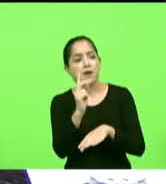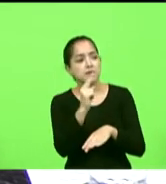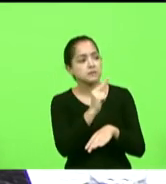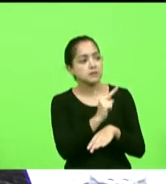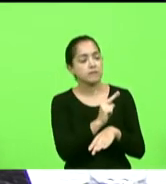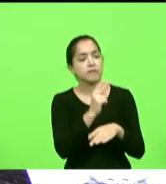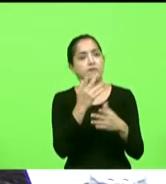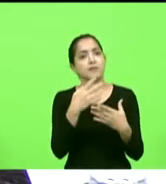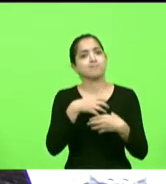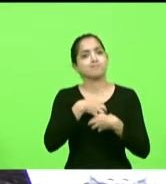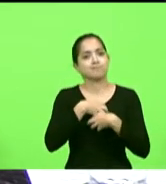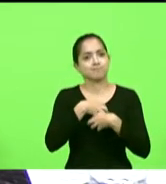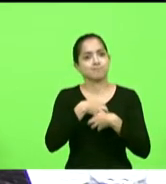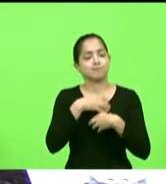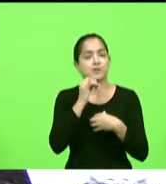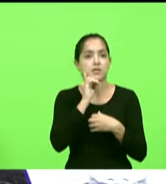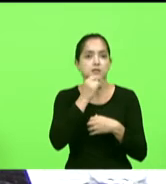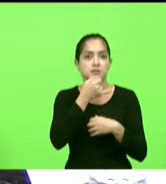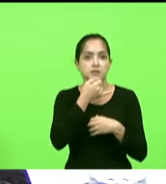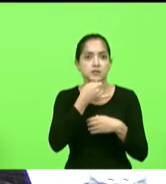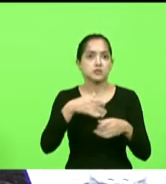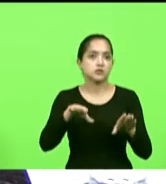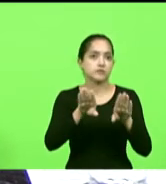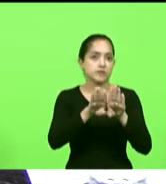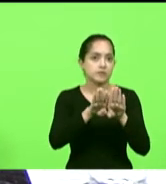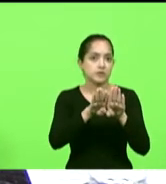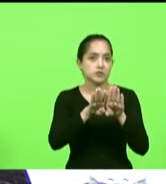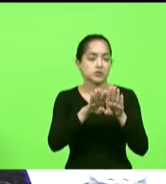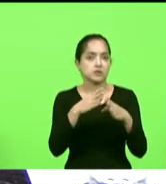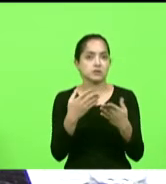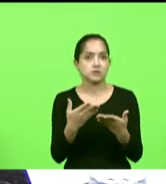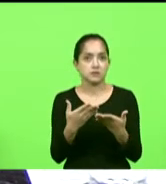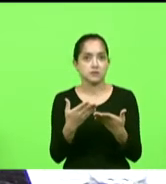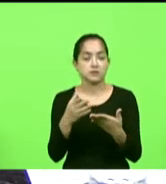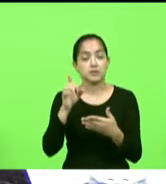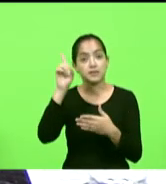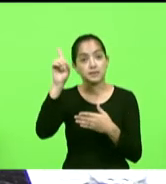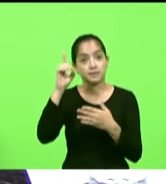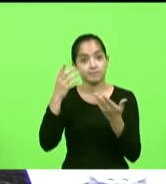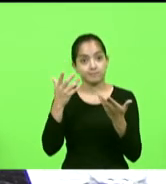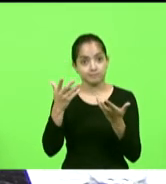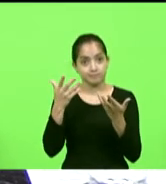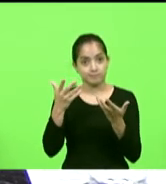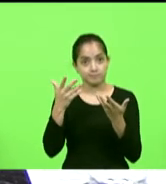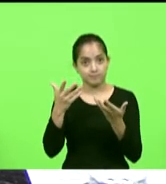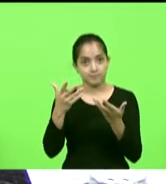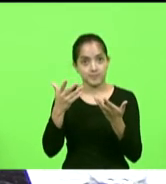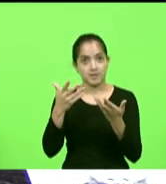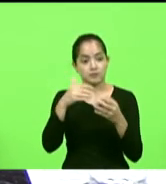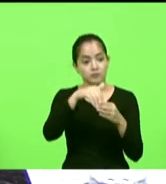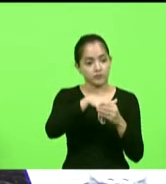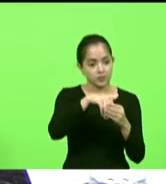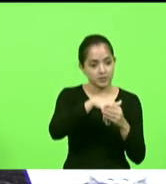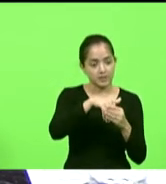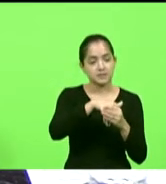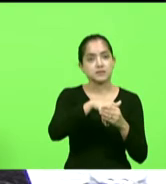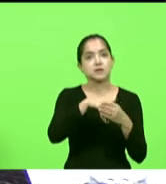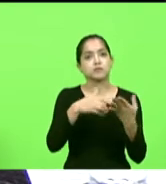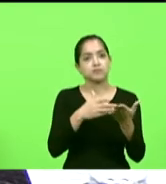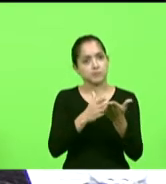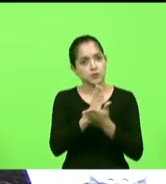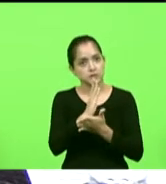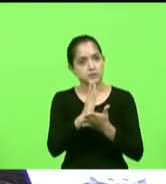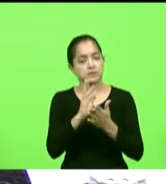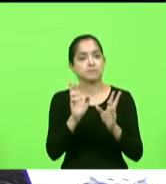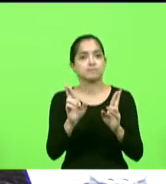é uma sensação muito triste ver uma igreja fechada e queira Deus aí que quando ela passar ali pela votação no congresso também conte com o apoio